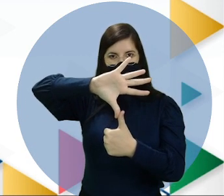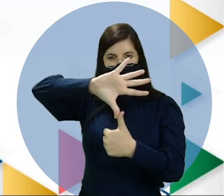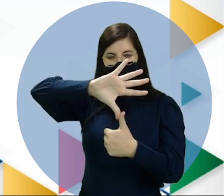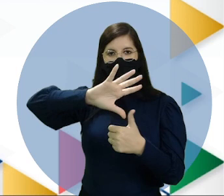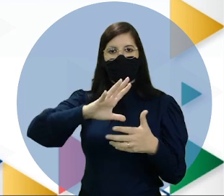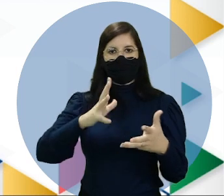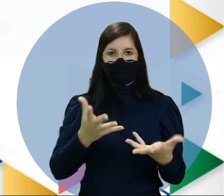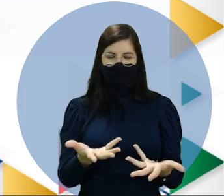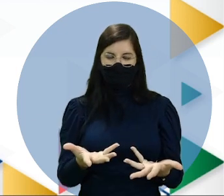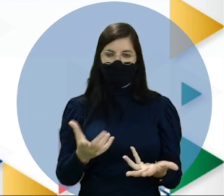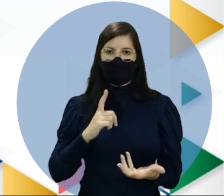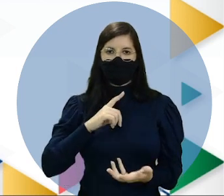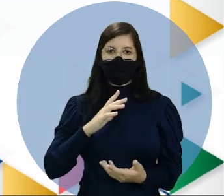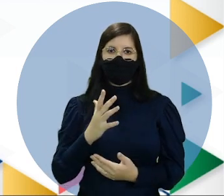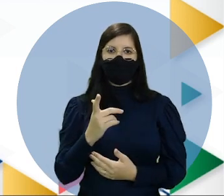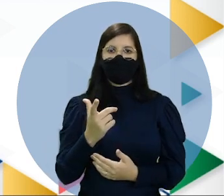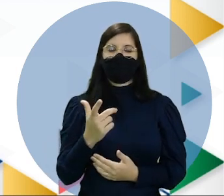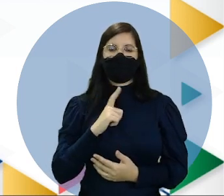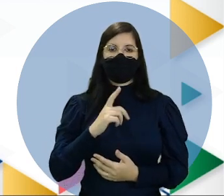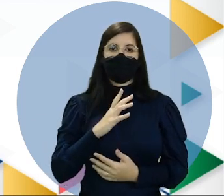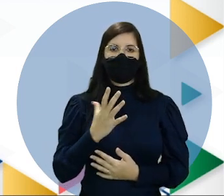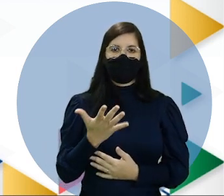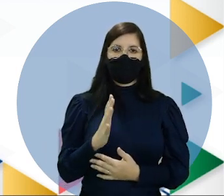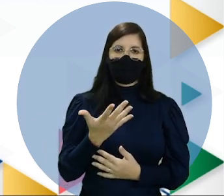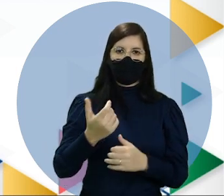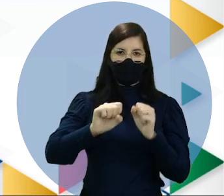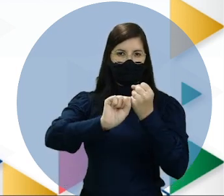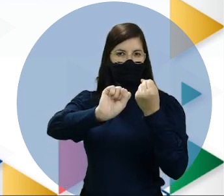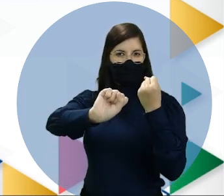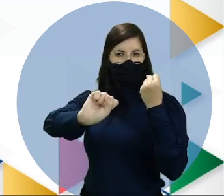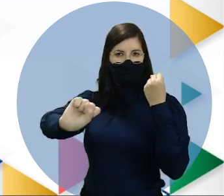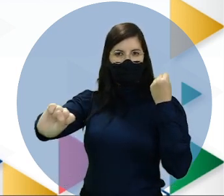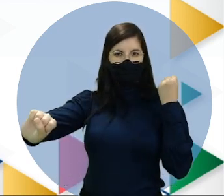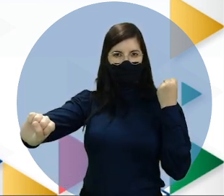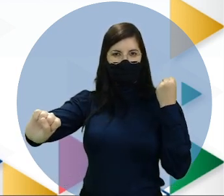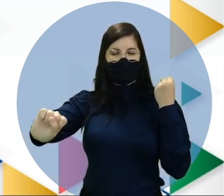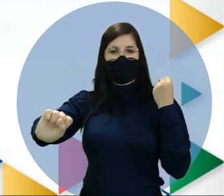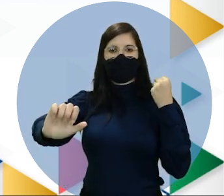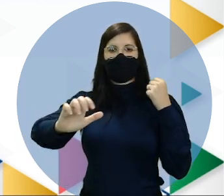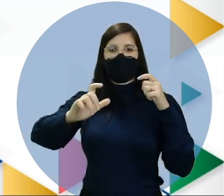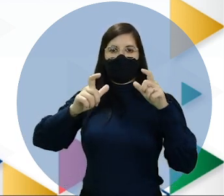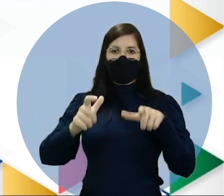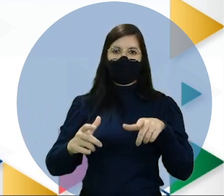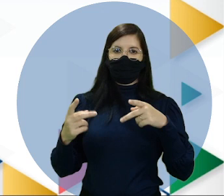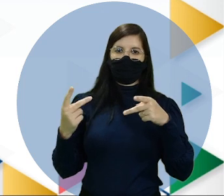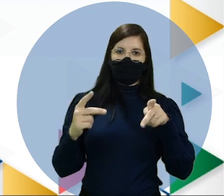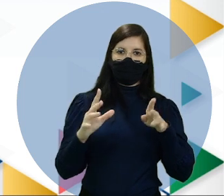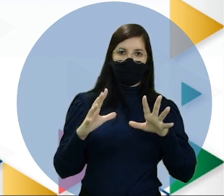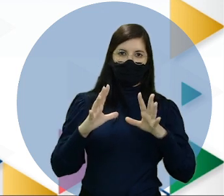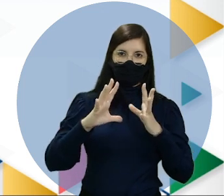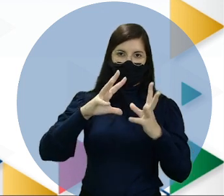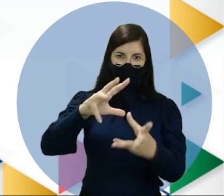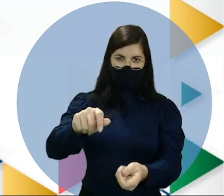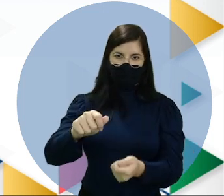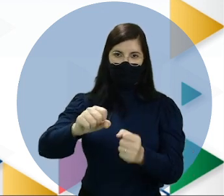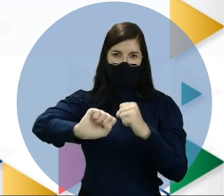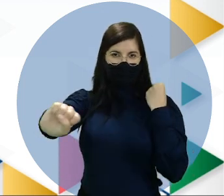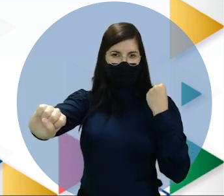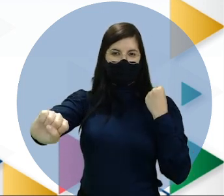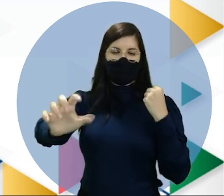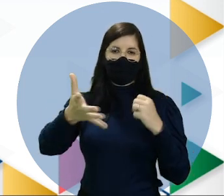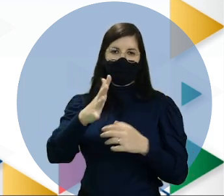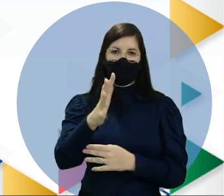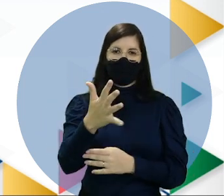O continente americano, ele pode possuir a maior extensão latidunal do mundo, ocupando ali